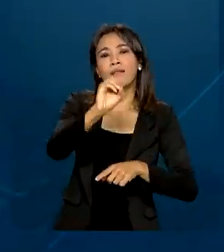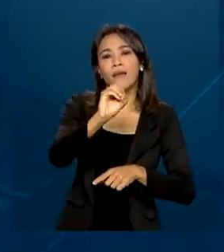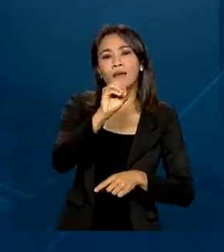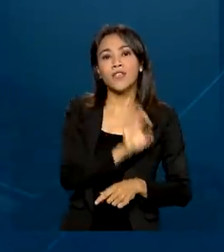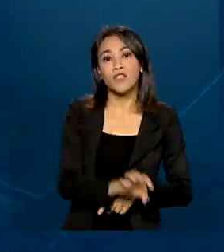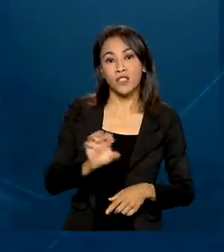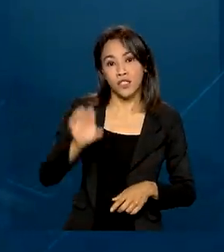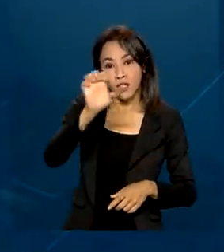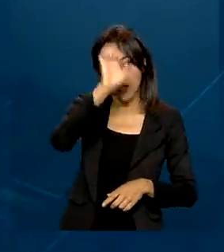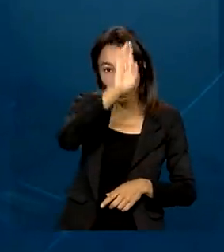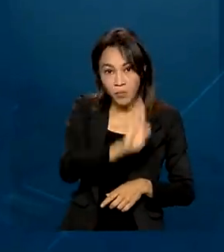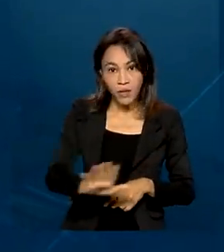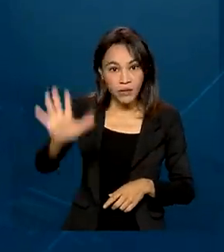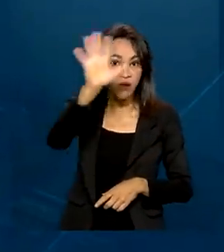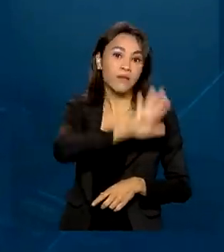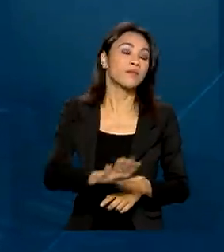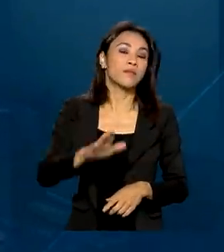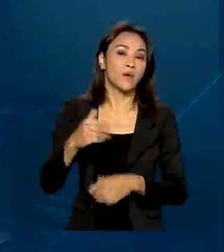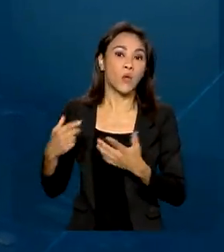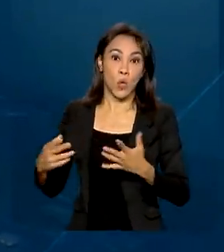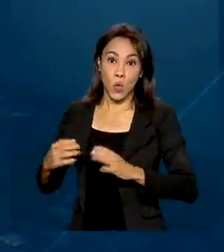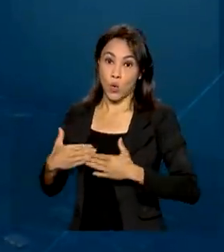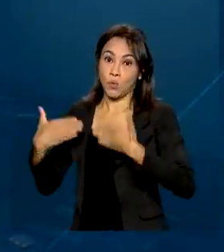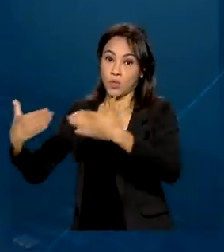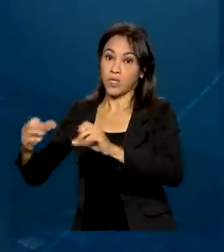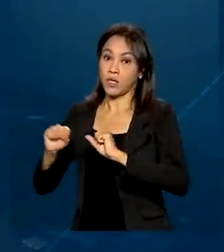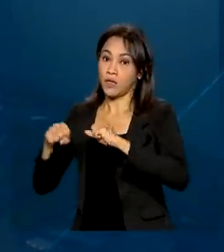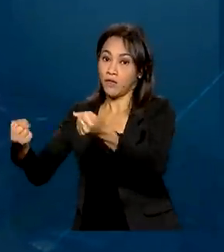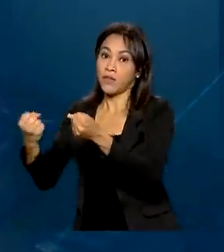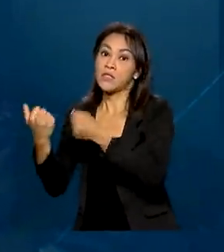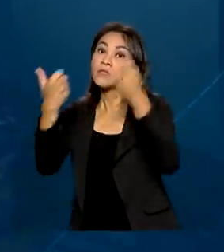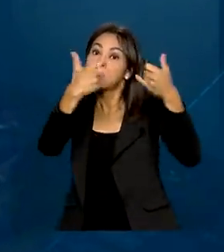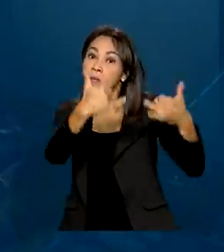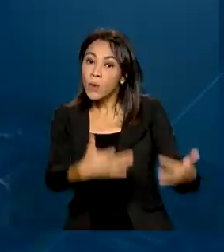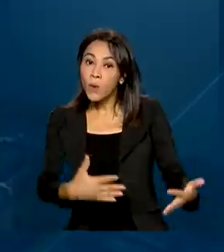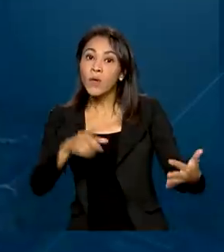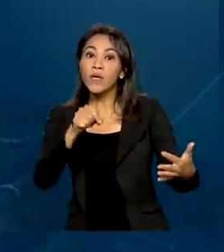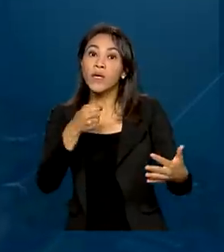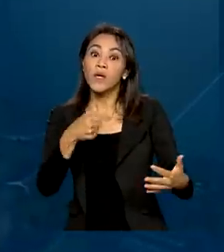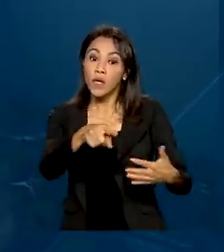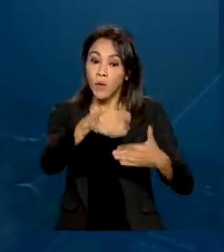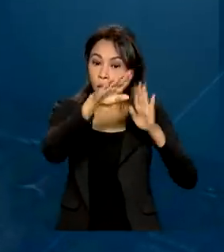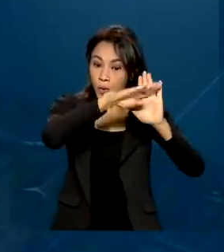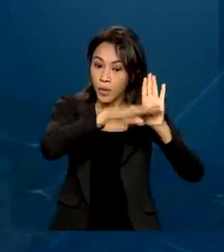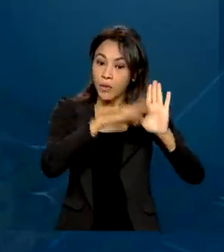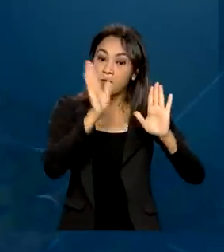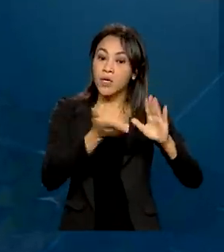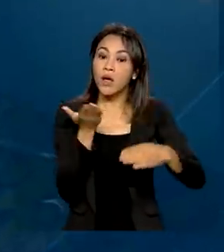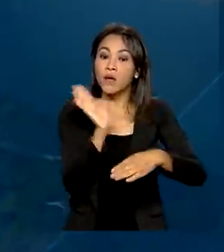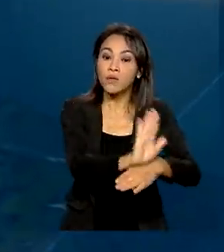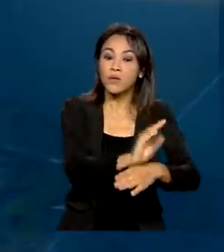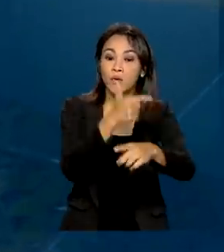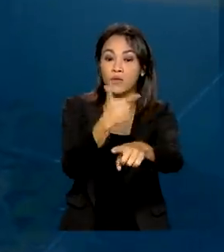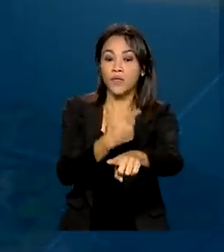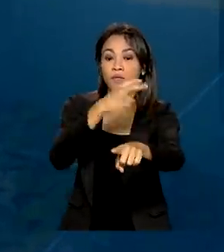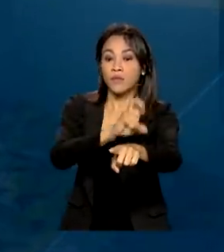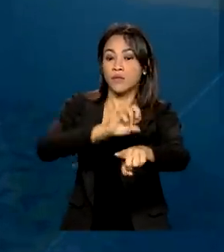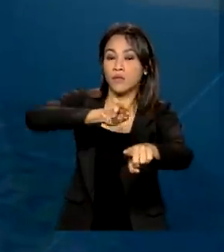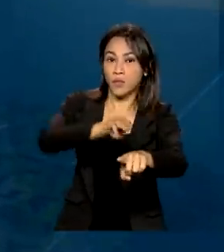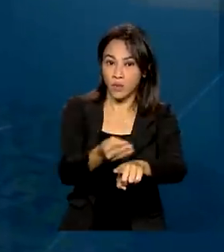brasileiros. De acordo com o Ministério da Defesa, o programa beneficiou cerca de 25 milhões de pessoas em